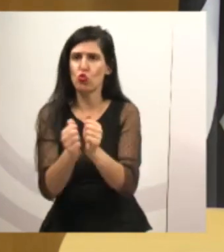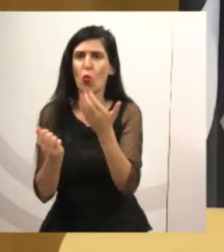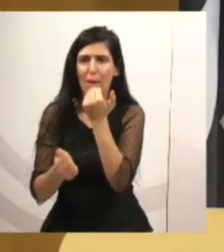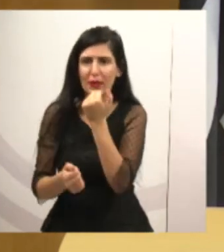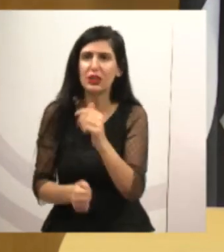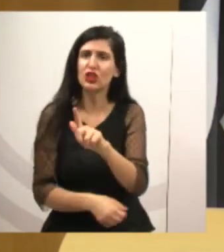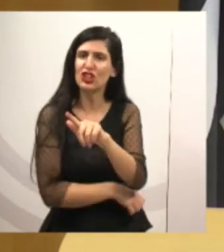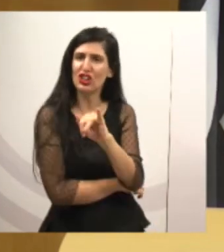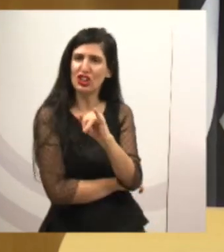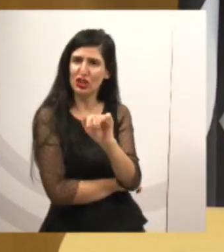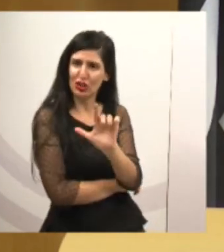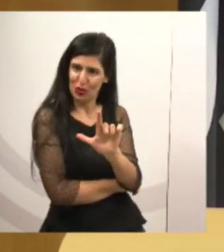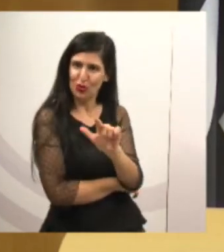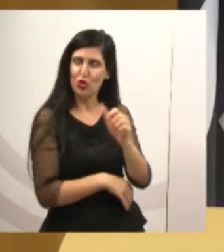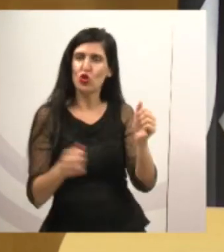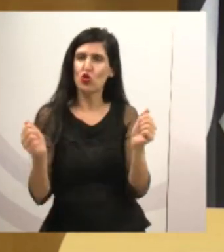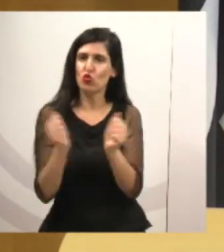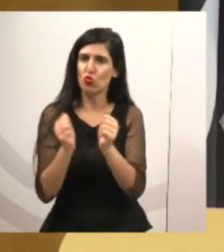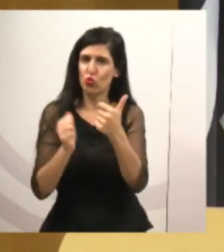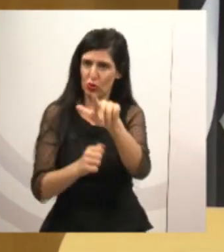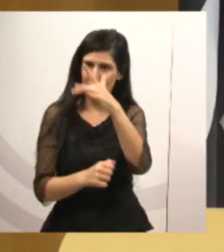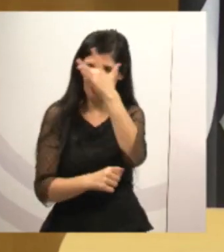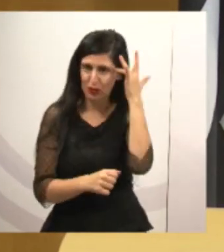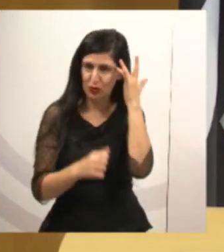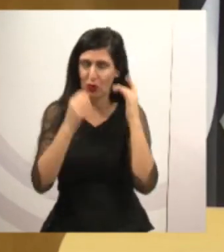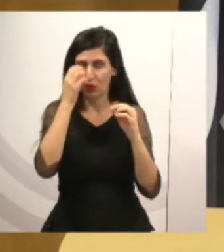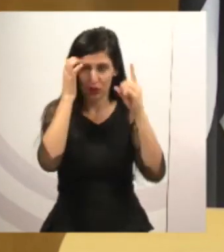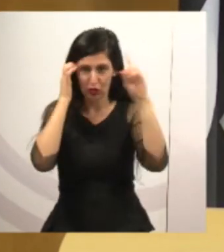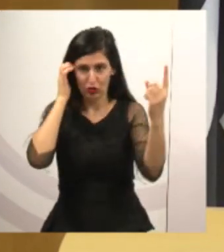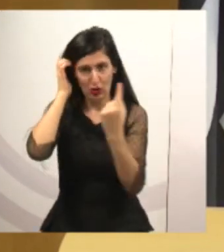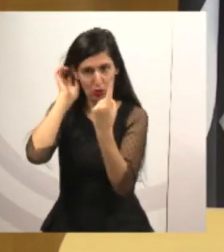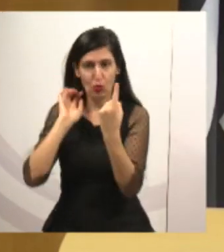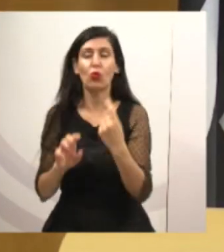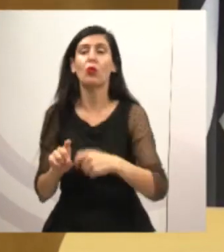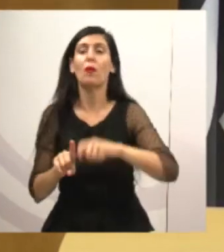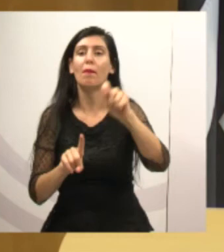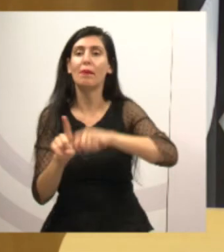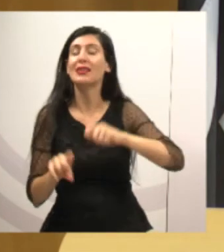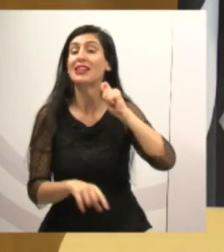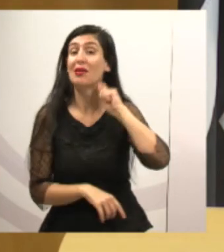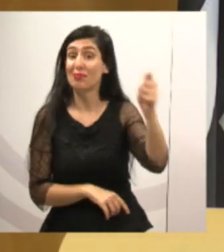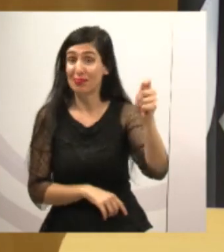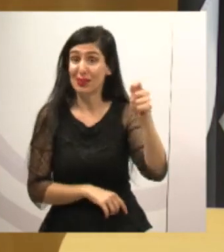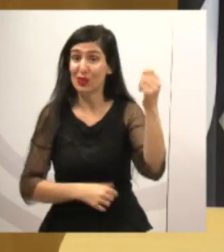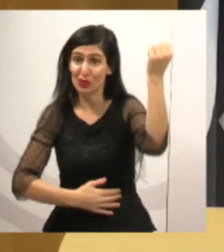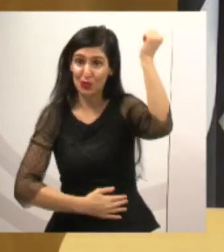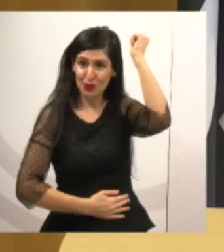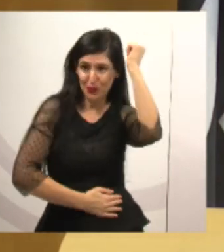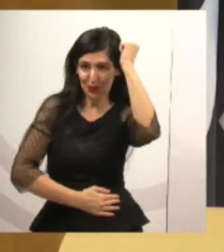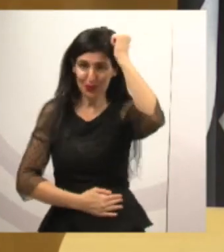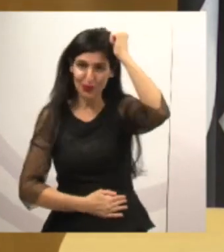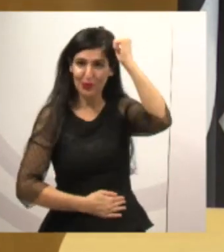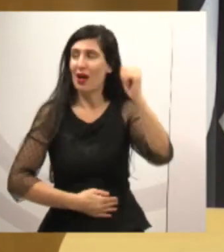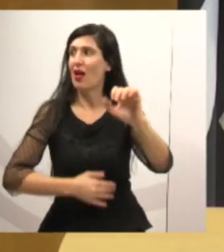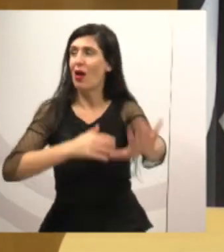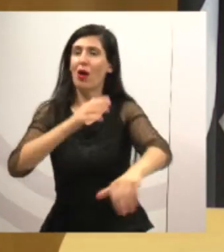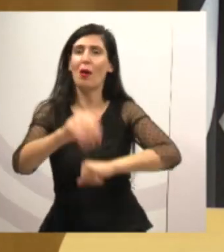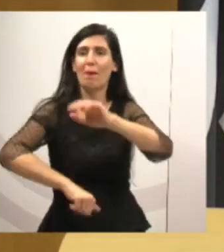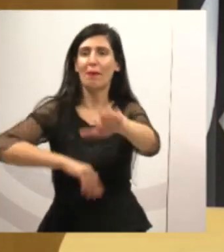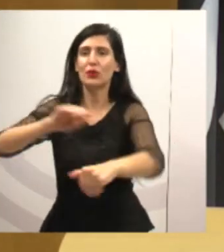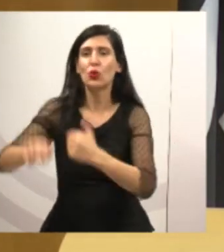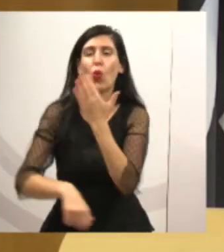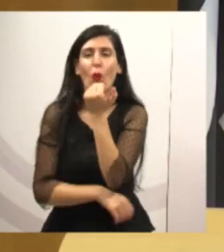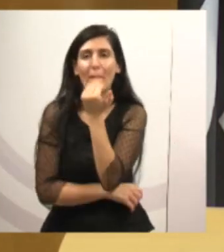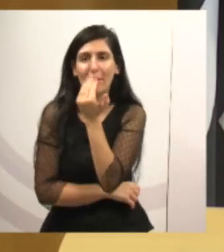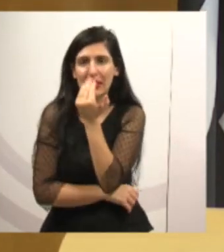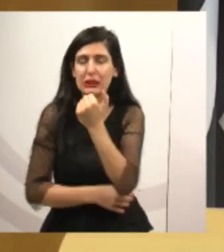seus parceiros aí que no dia 1º do 4º estarão aí fazendo um baile e, como eu disse, a arrecadação é em prol dos